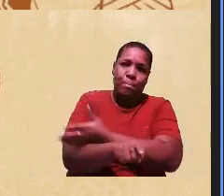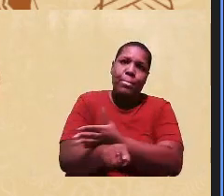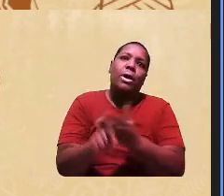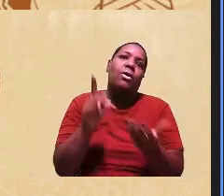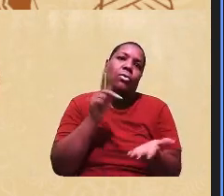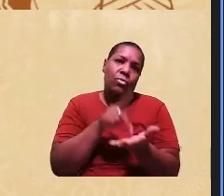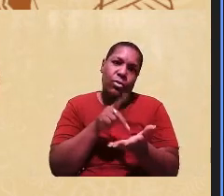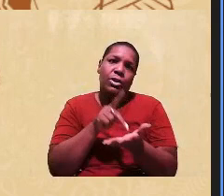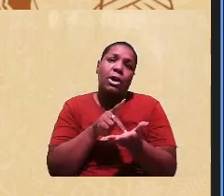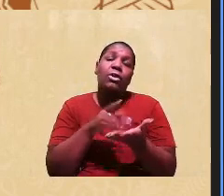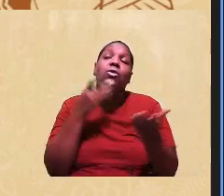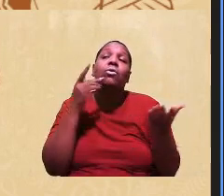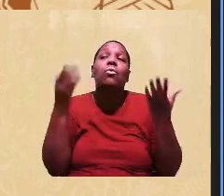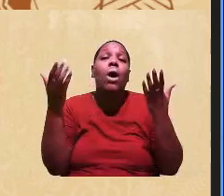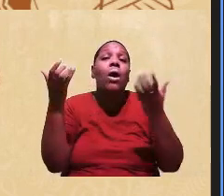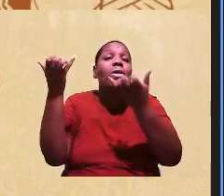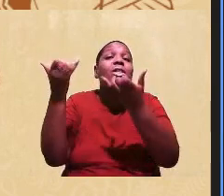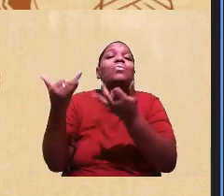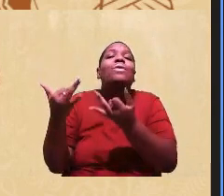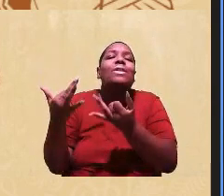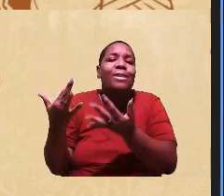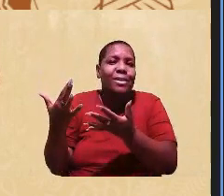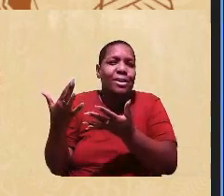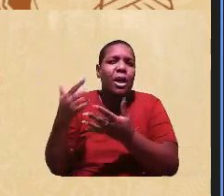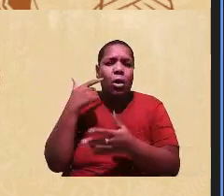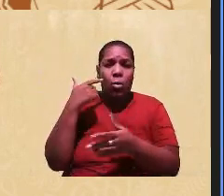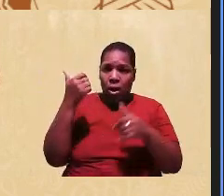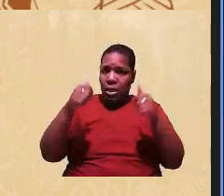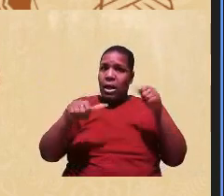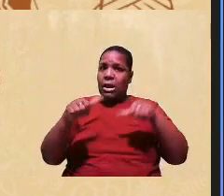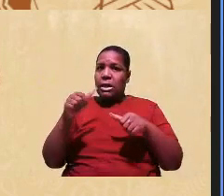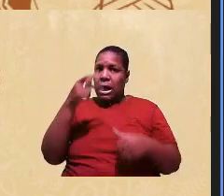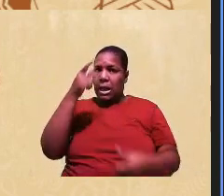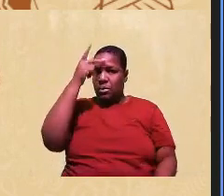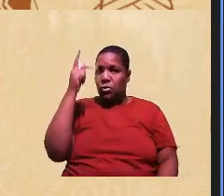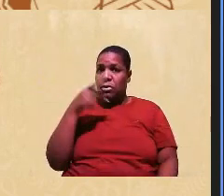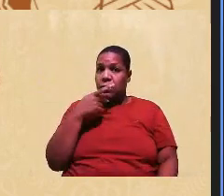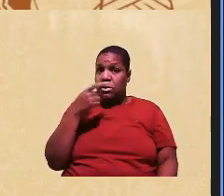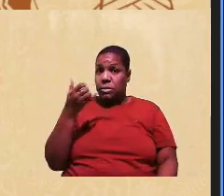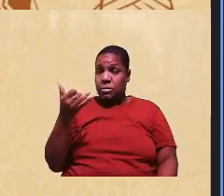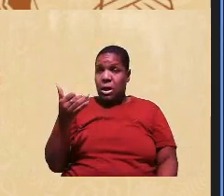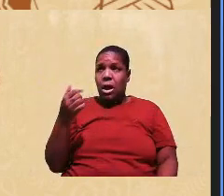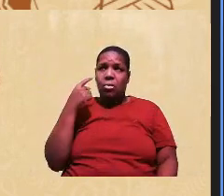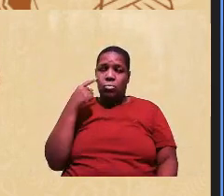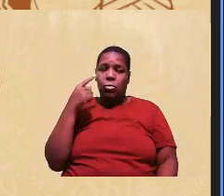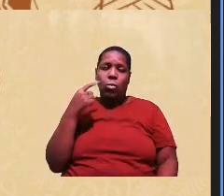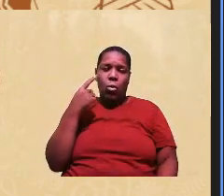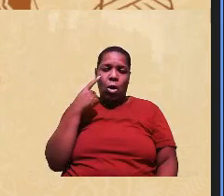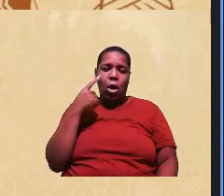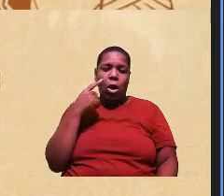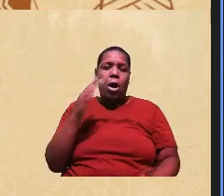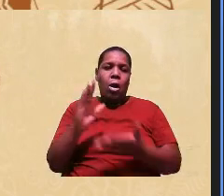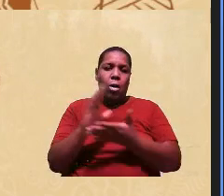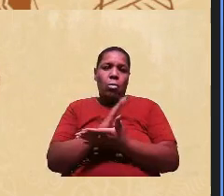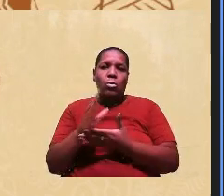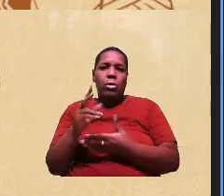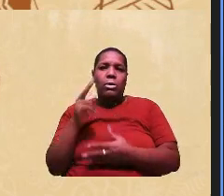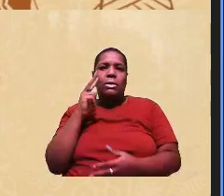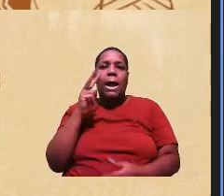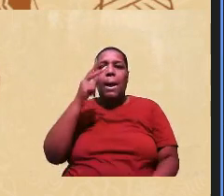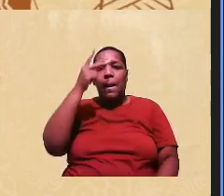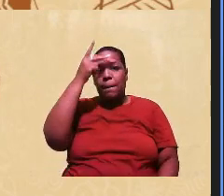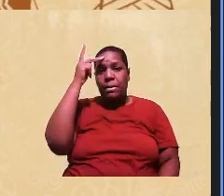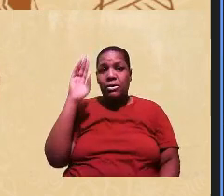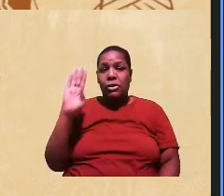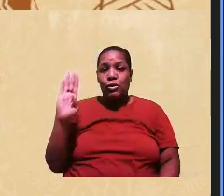discurso que eles argumentam? Então, eu também analisei isso, tá? Então, nós temos aqui algumas tipologias dos fraudadores. Fraudador por